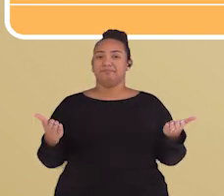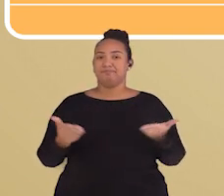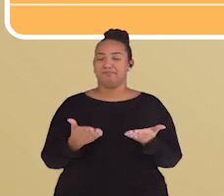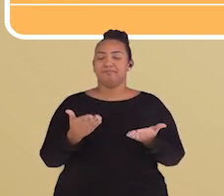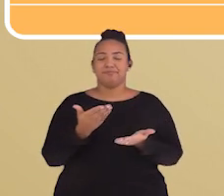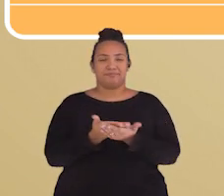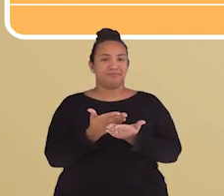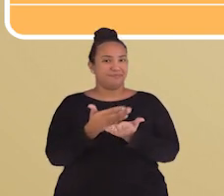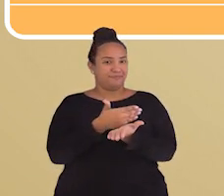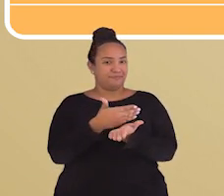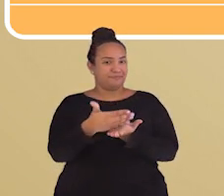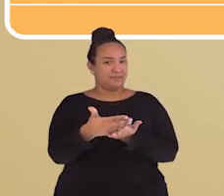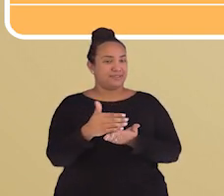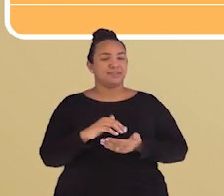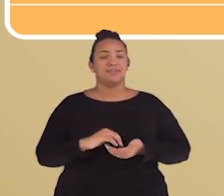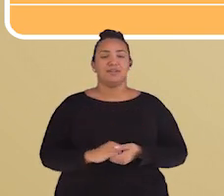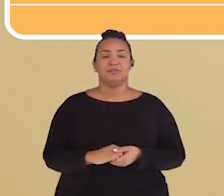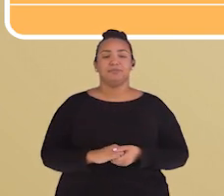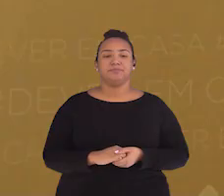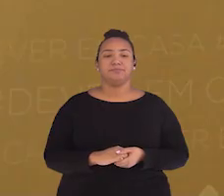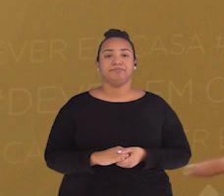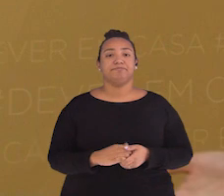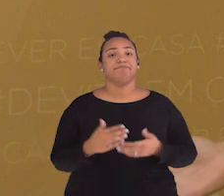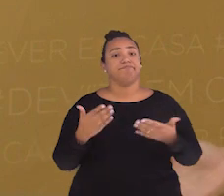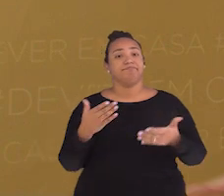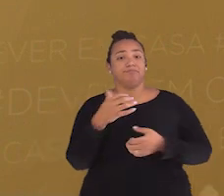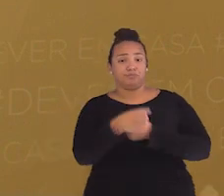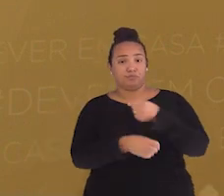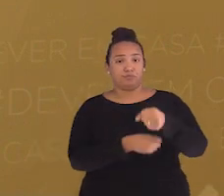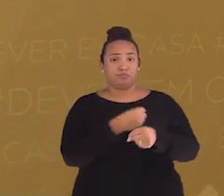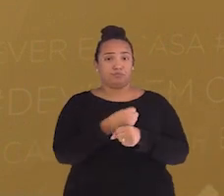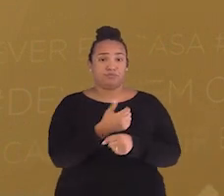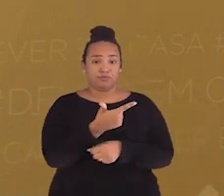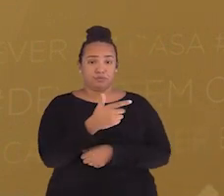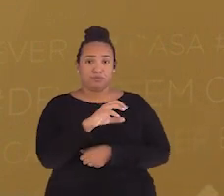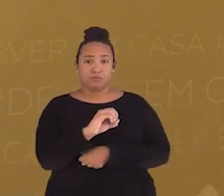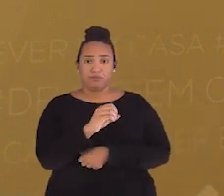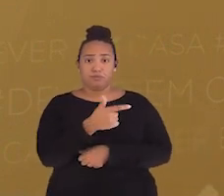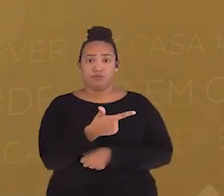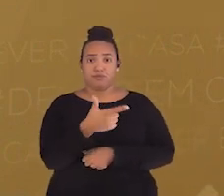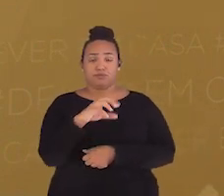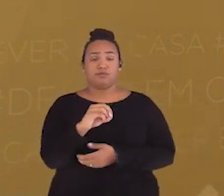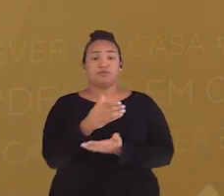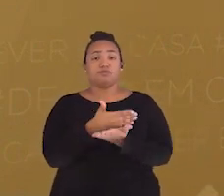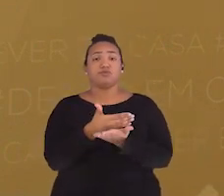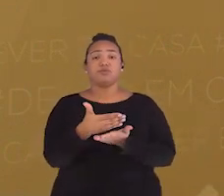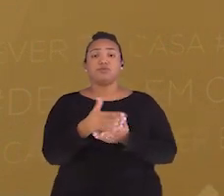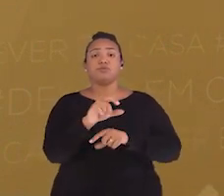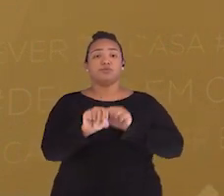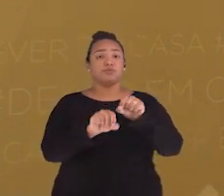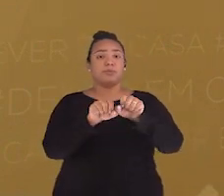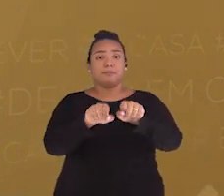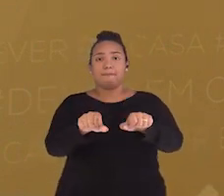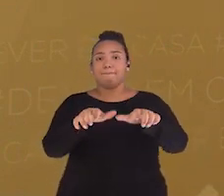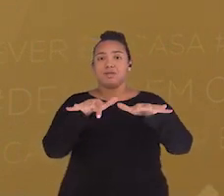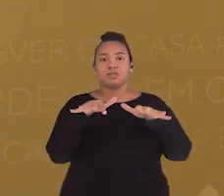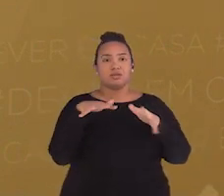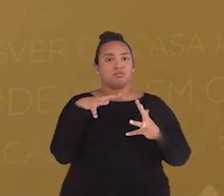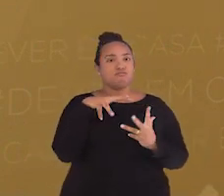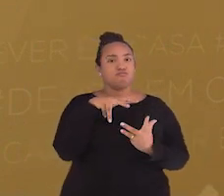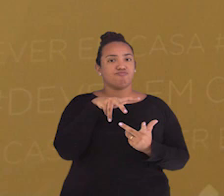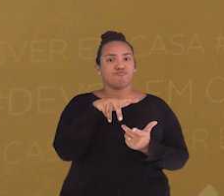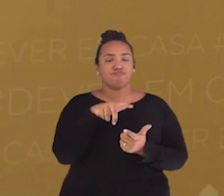E agora sim, vamos lá para a nossa aula. No ano de 2020, iniciou uma pandemia global. Nossa